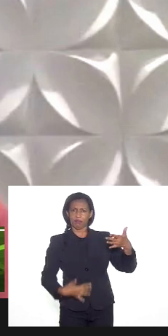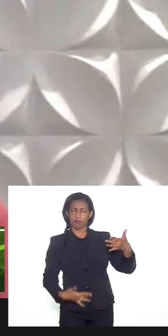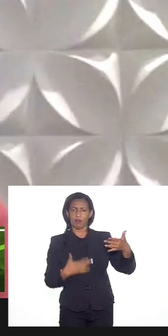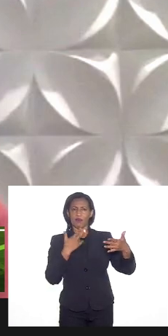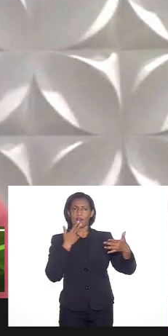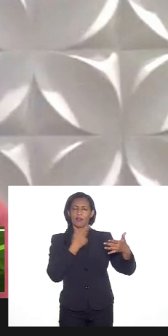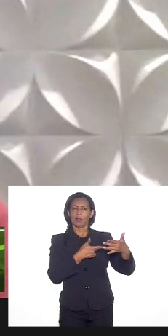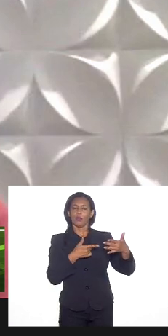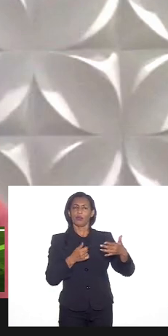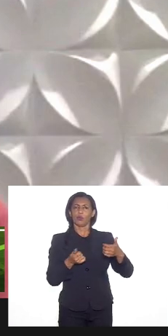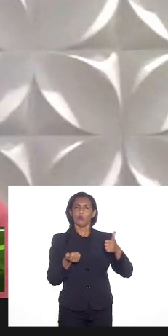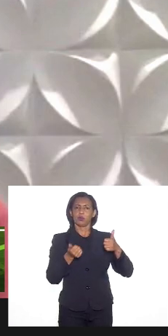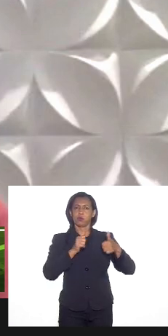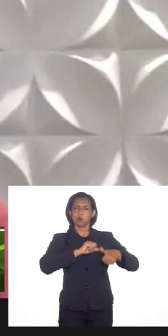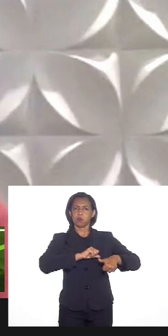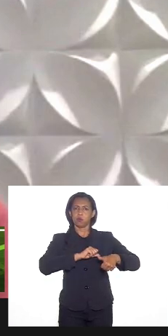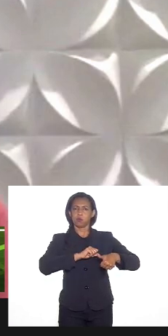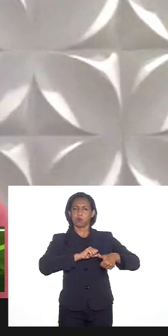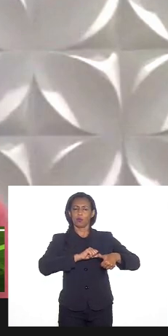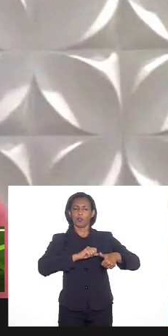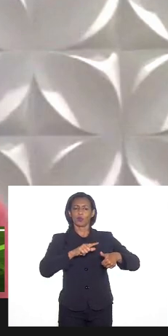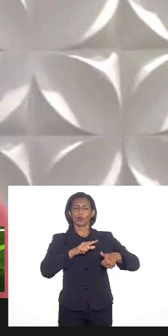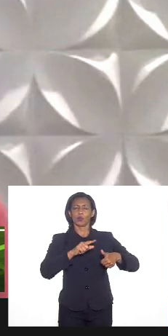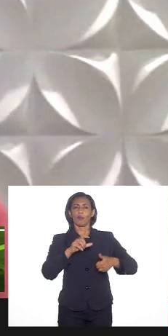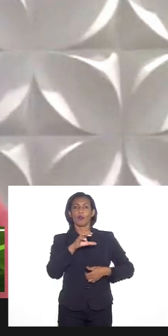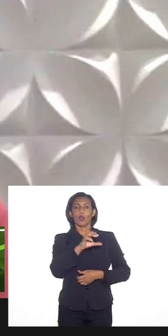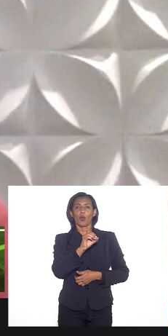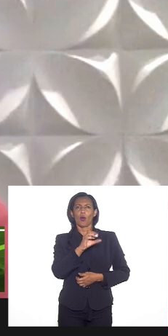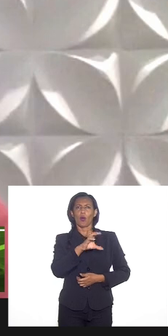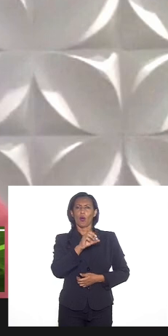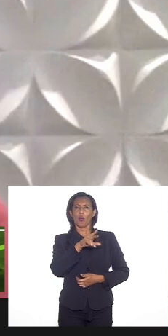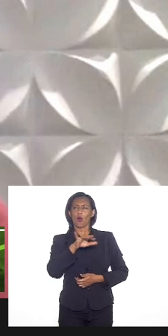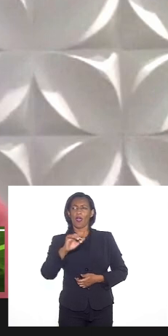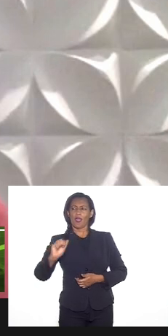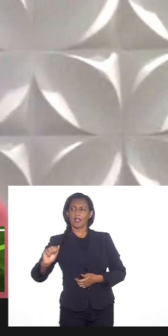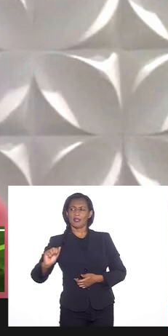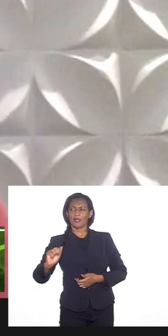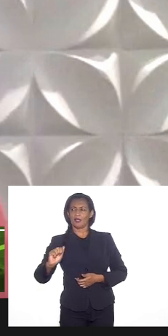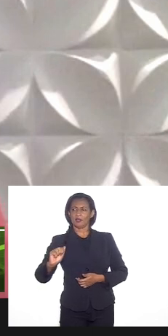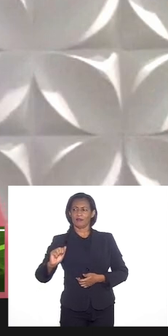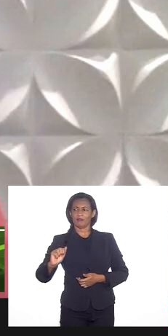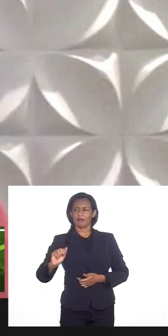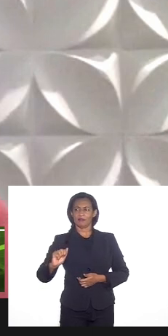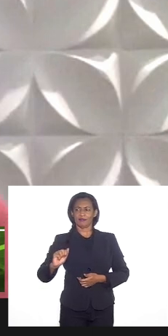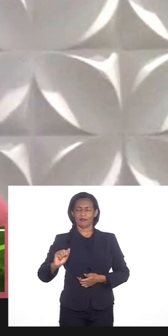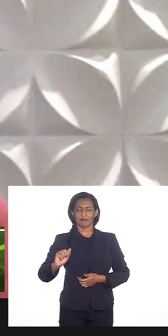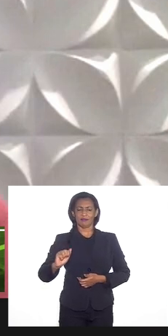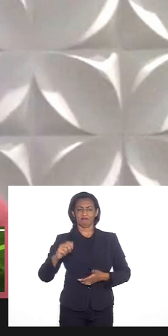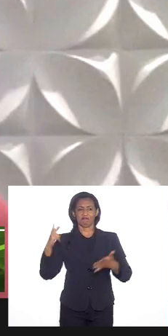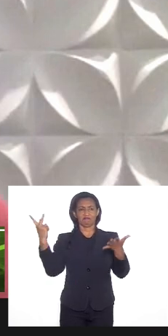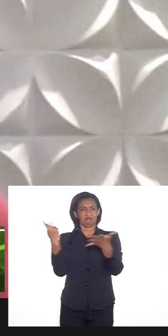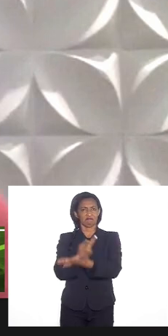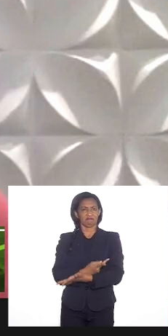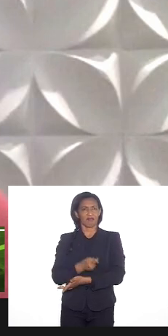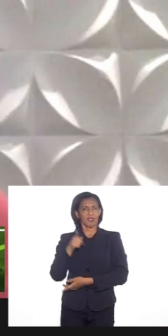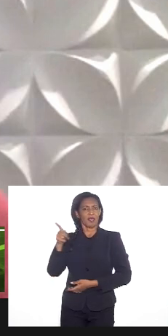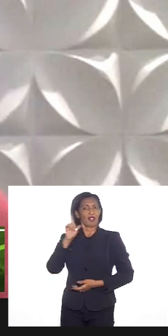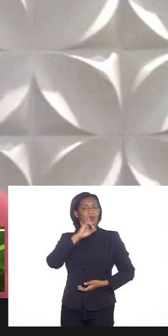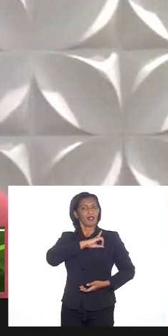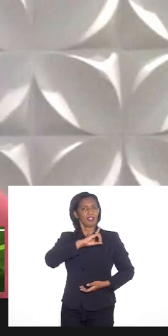aspecto dos registros de ocorrência, da compilação de dados, dos mecanismos adotados pela